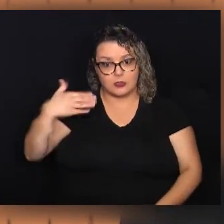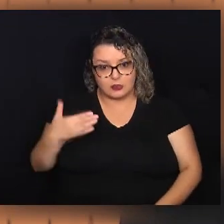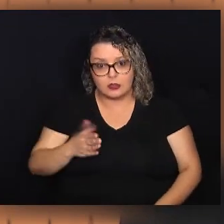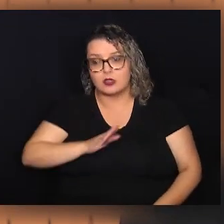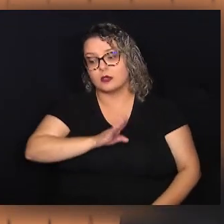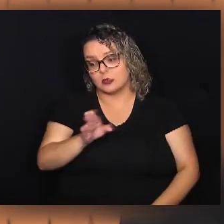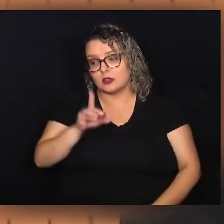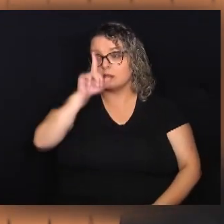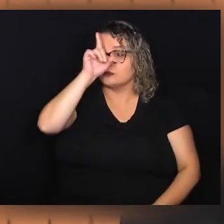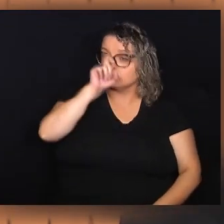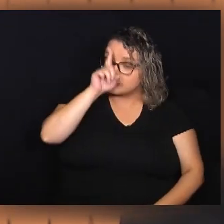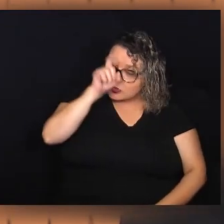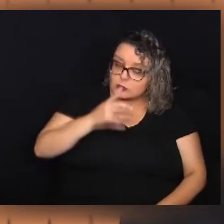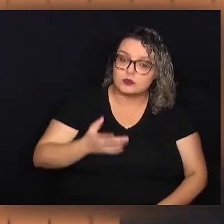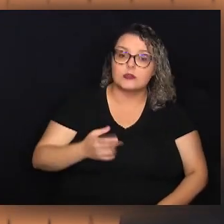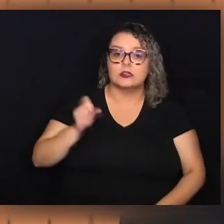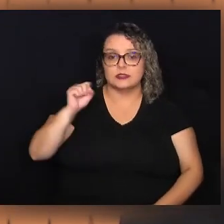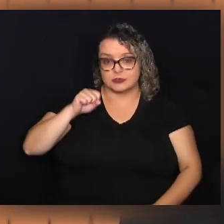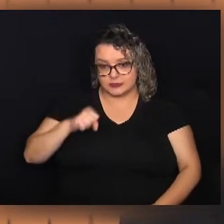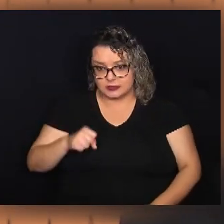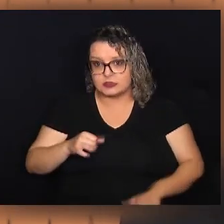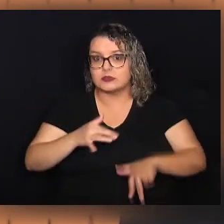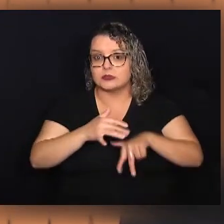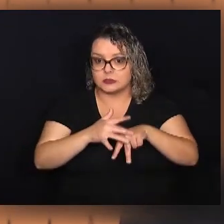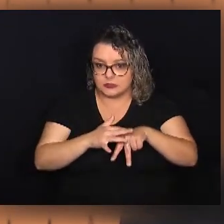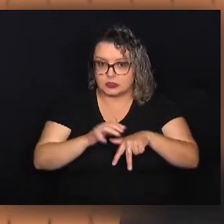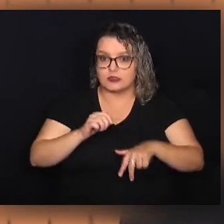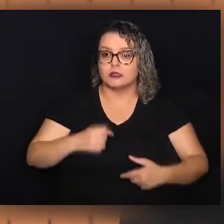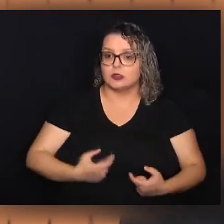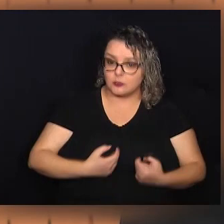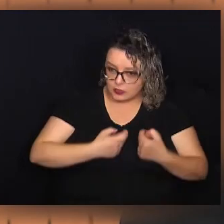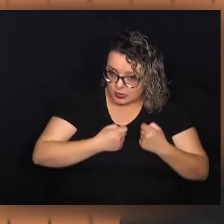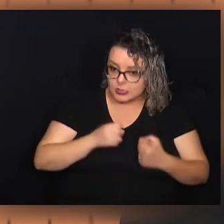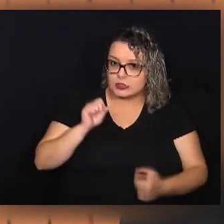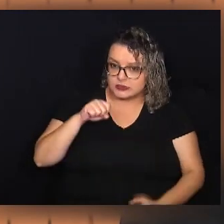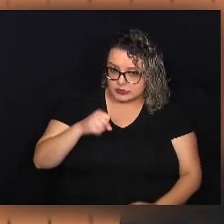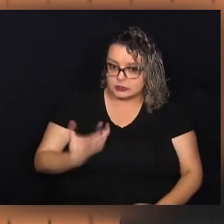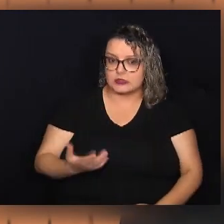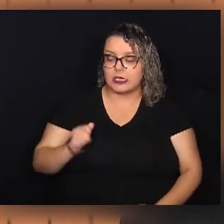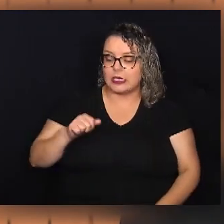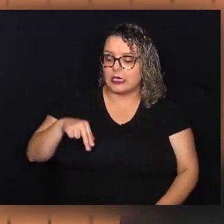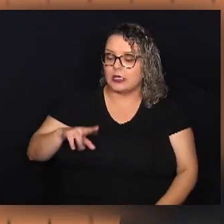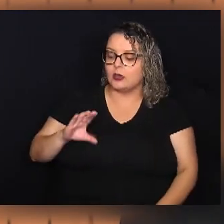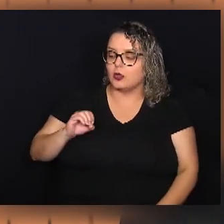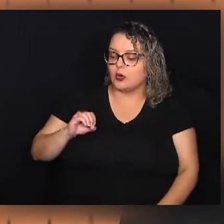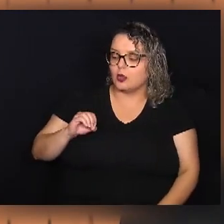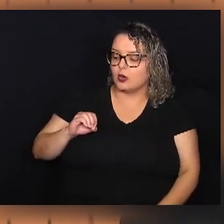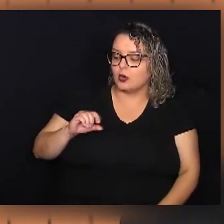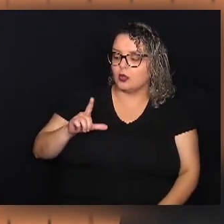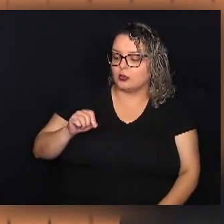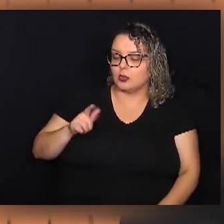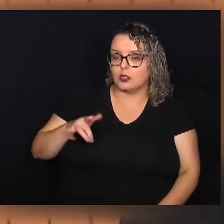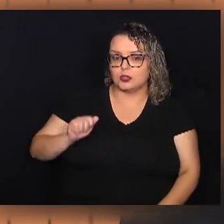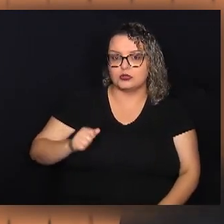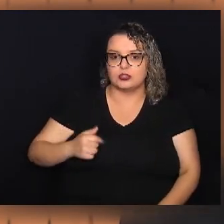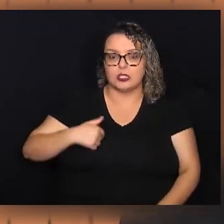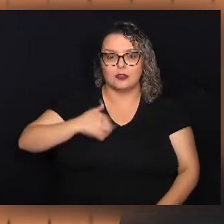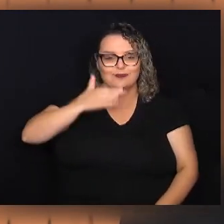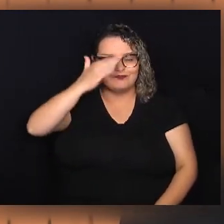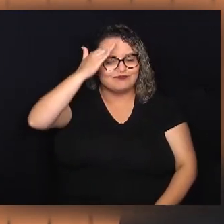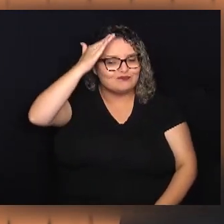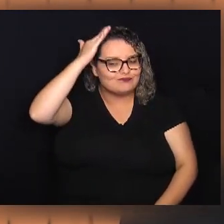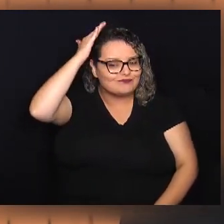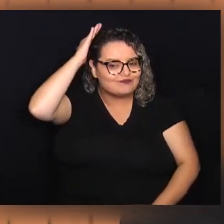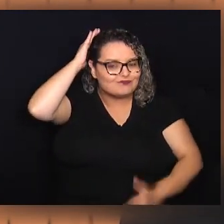uma rotina ainda hospitalar, então sim, sou ainda uma paciente oncológica. Fiquei careca no meu